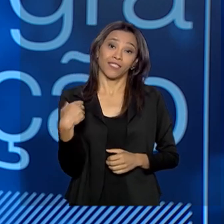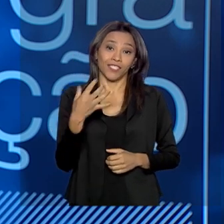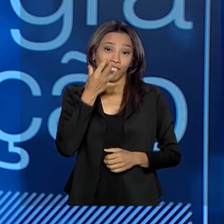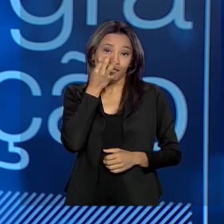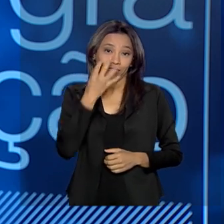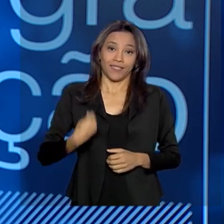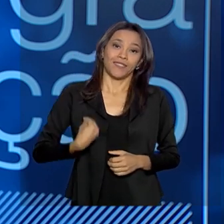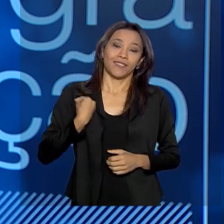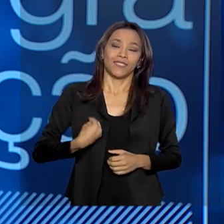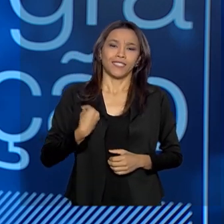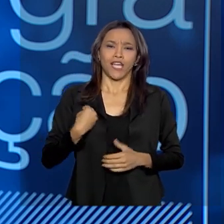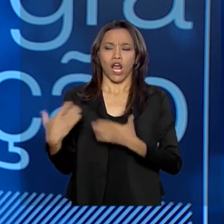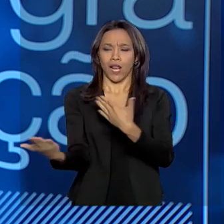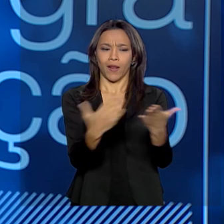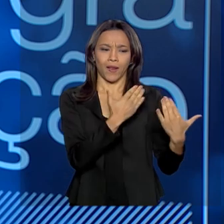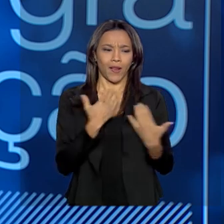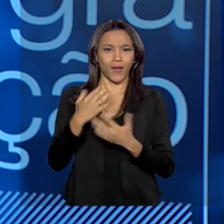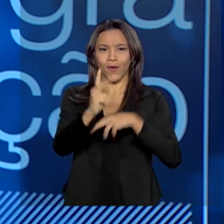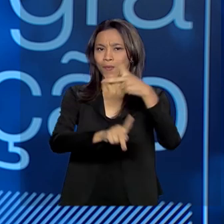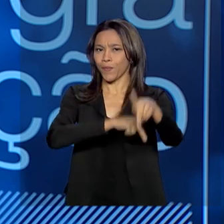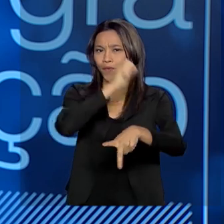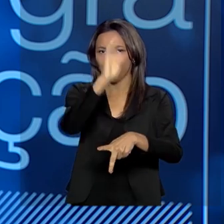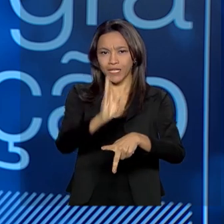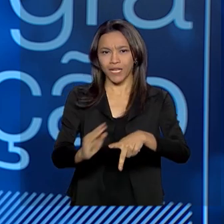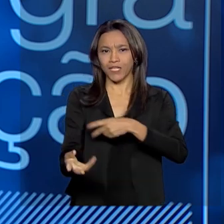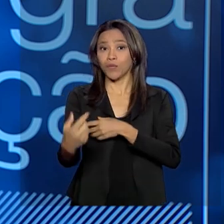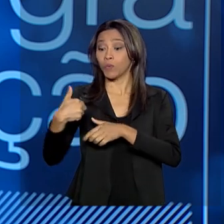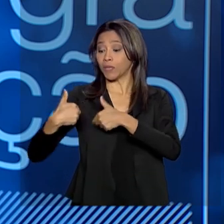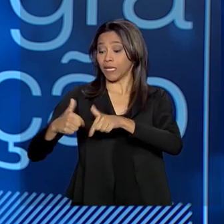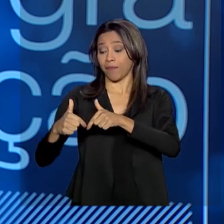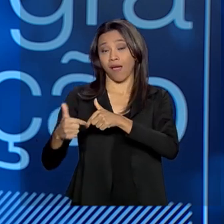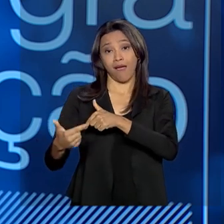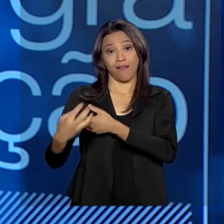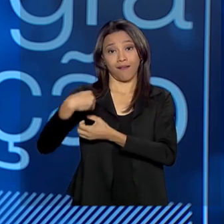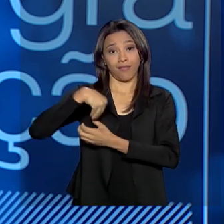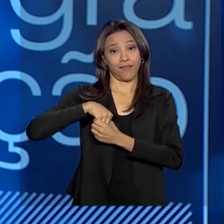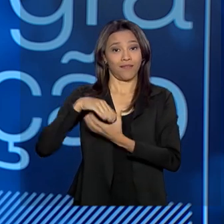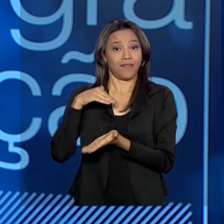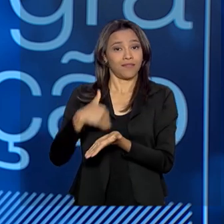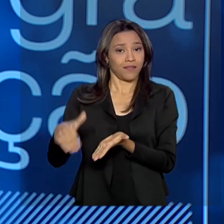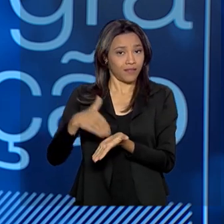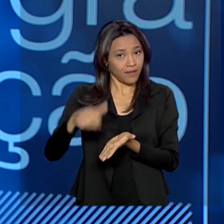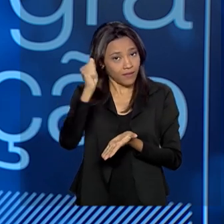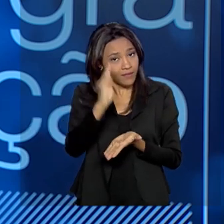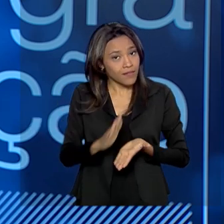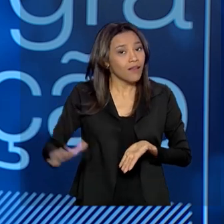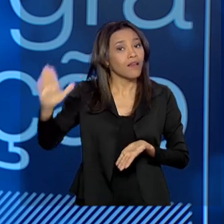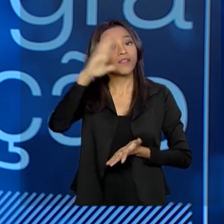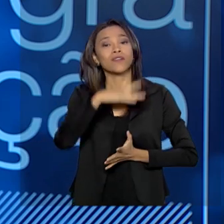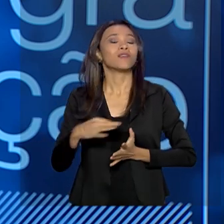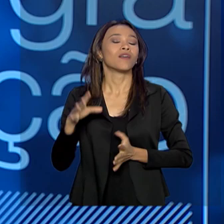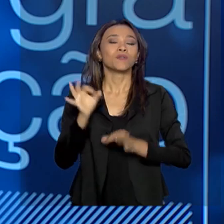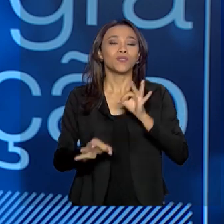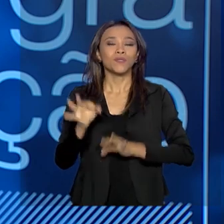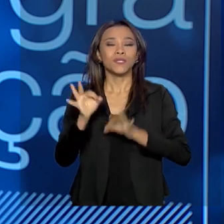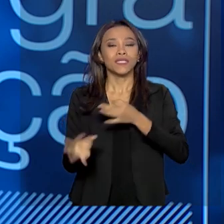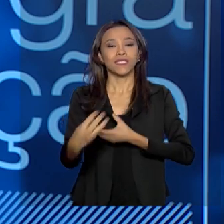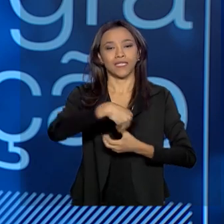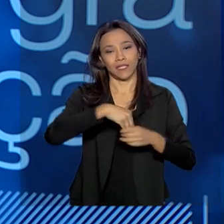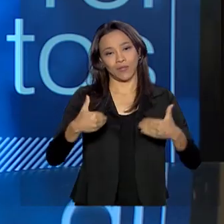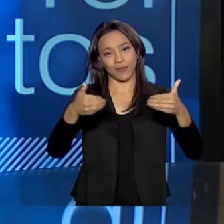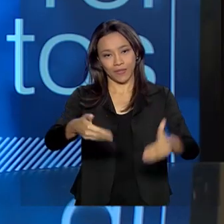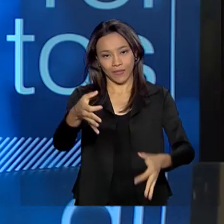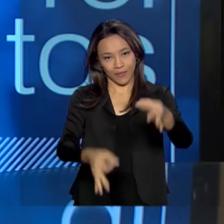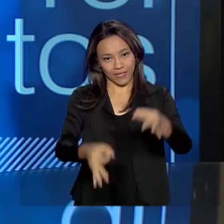aqui falando com os brasileiros sobre o trabalho que nós desenvolvemos no âmbito da Secretaria Nacional de Justiça, Ministério da Justiça e Segurança Pública.